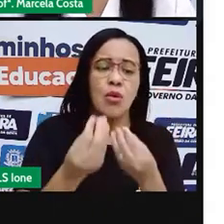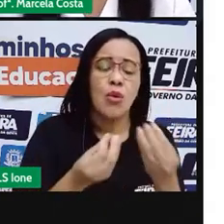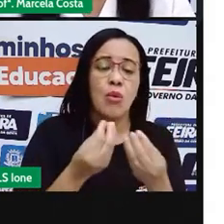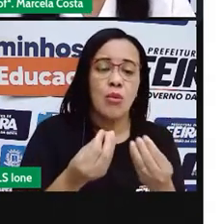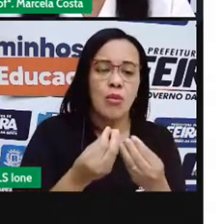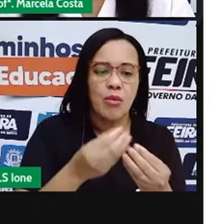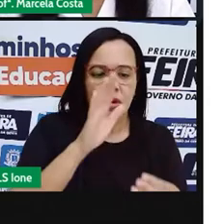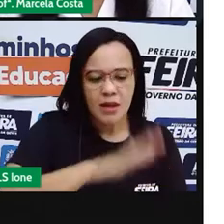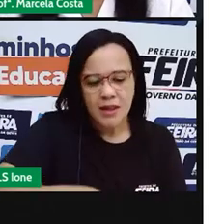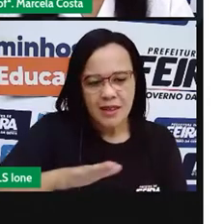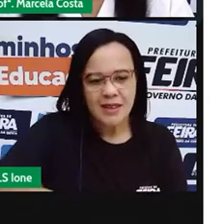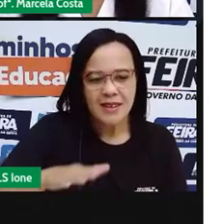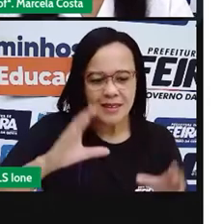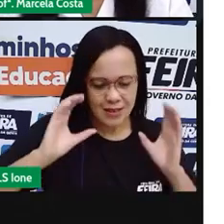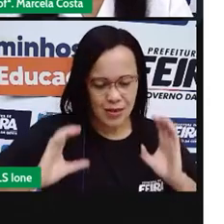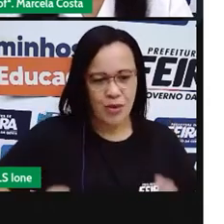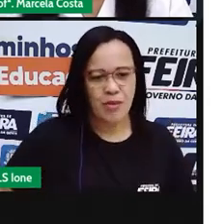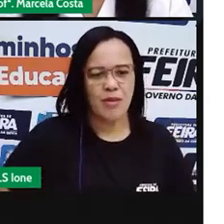comportam na escola?